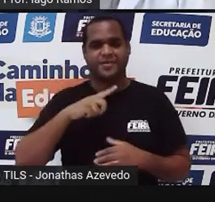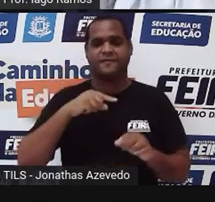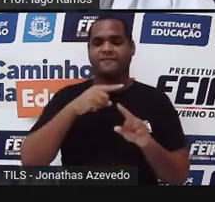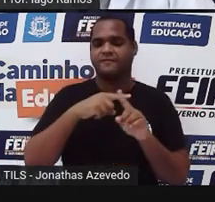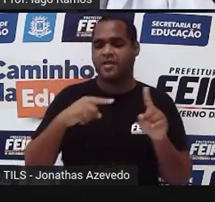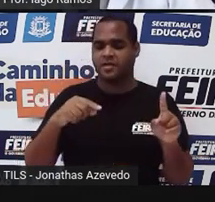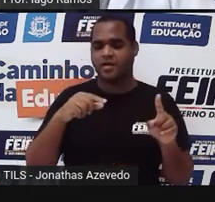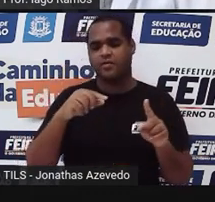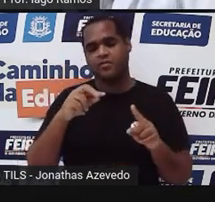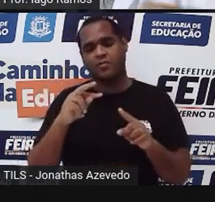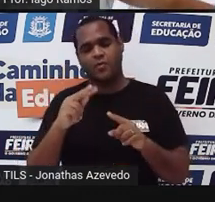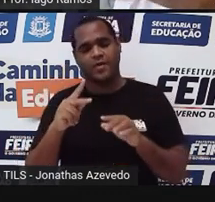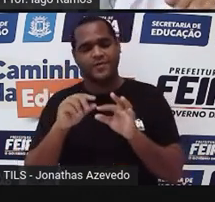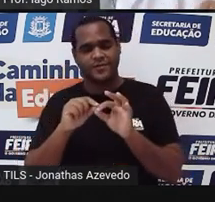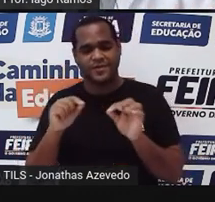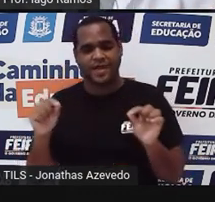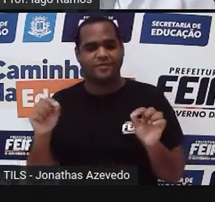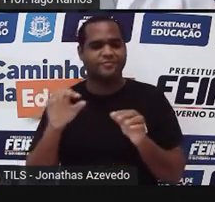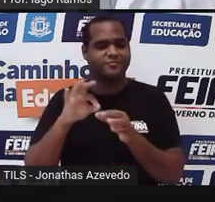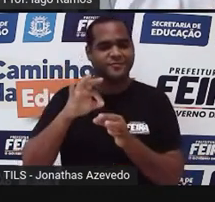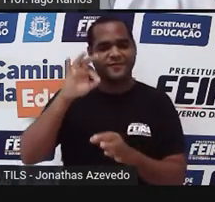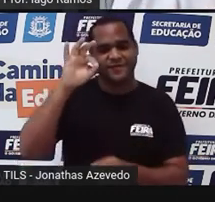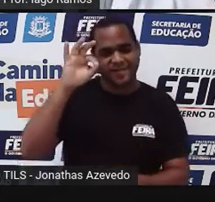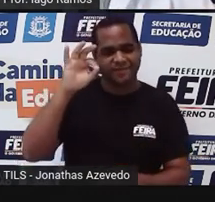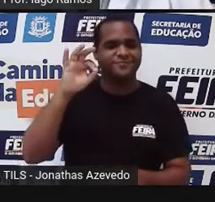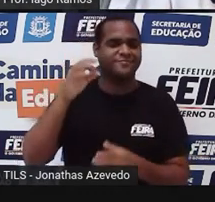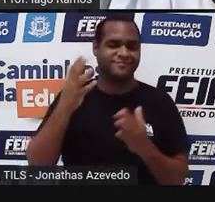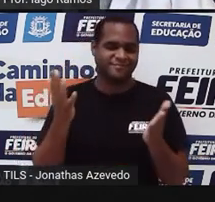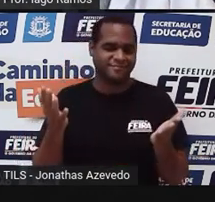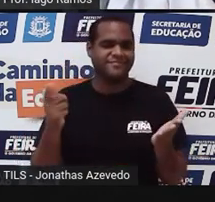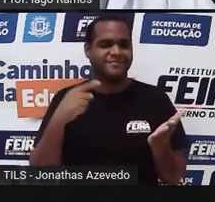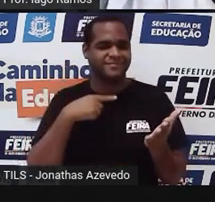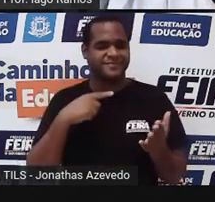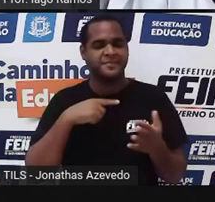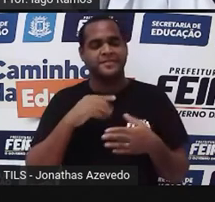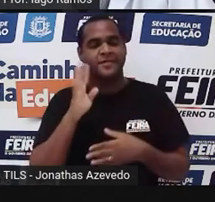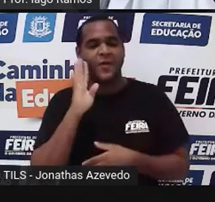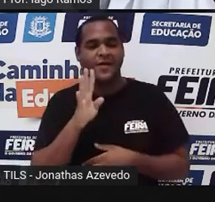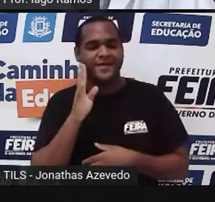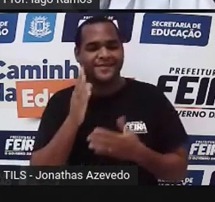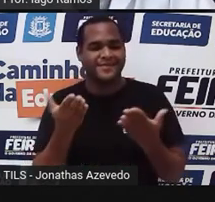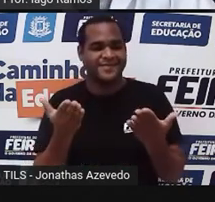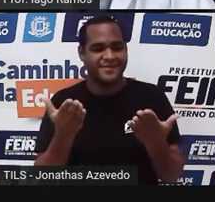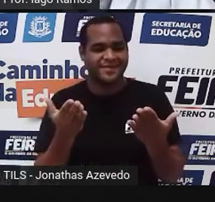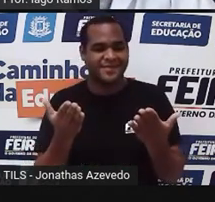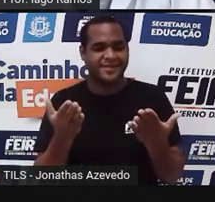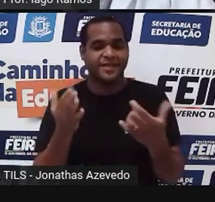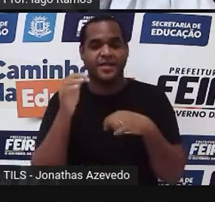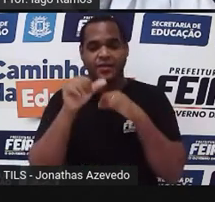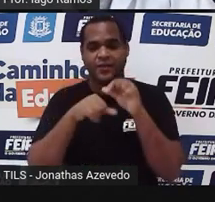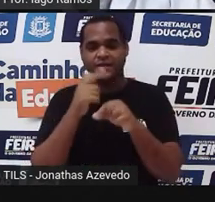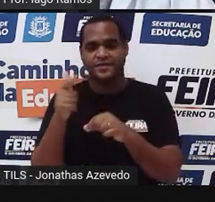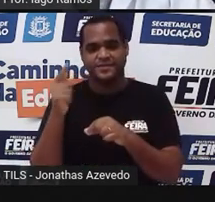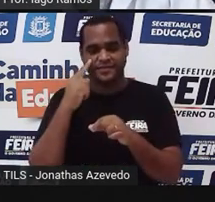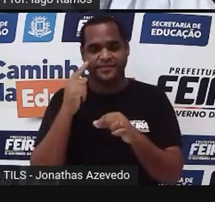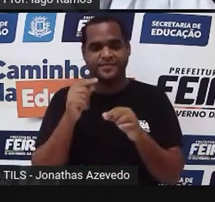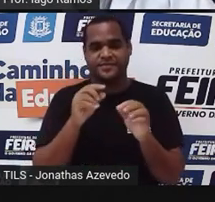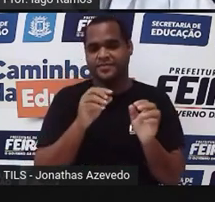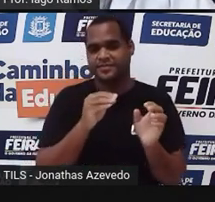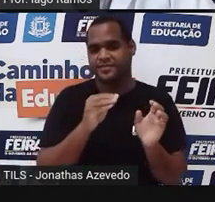horizontal, acabam sendo comprimento e altura do retângulo. Olha só que bacana. Vou puxar aqui para o lado para você ver